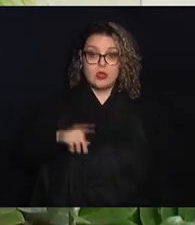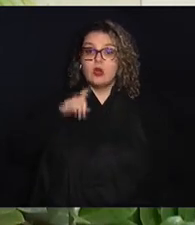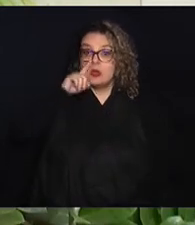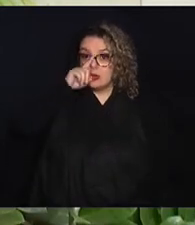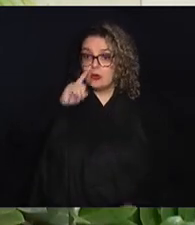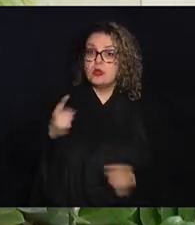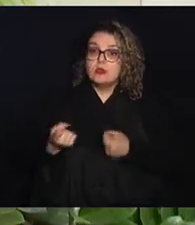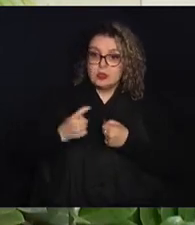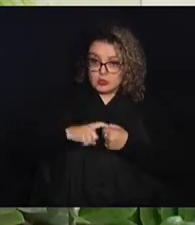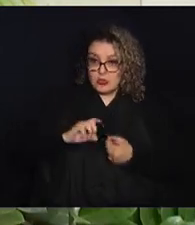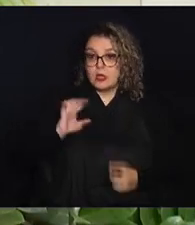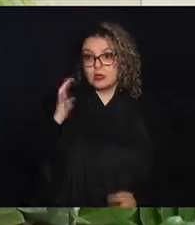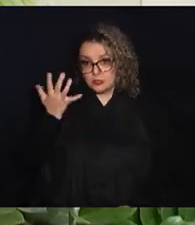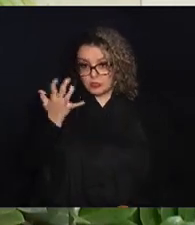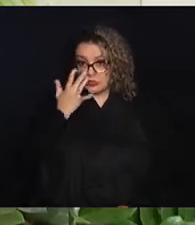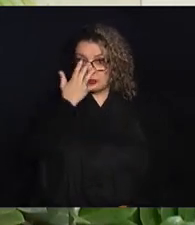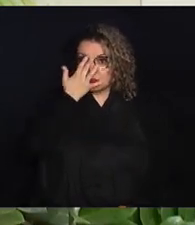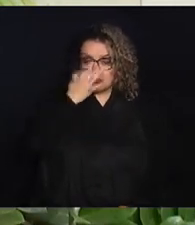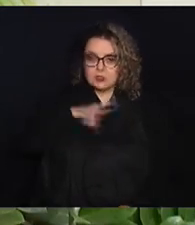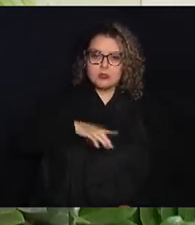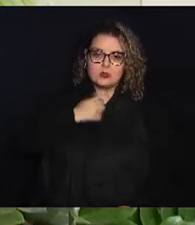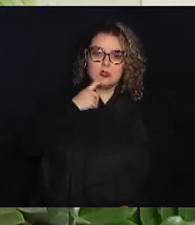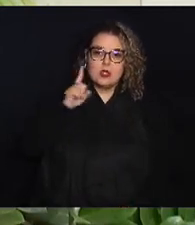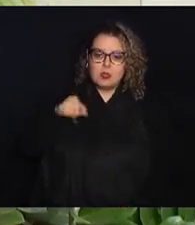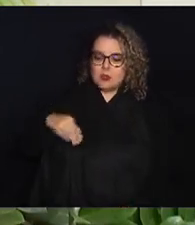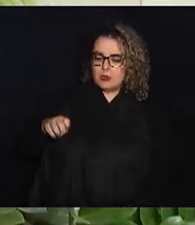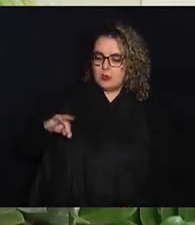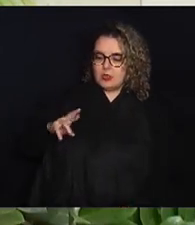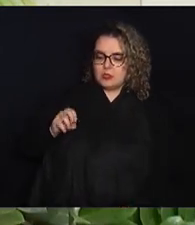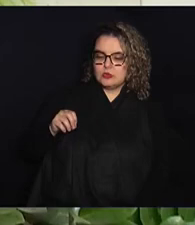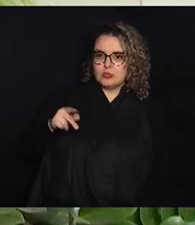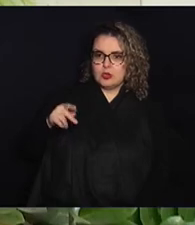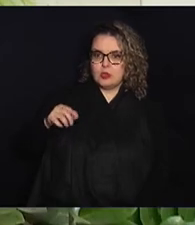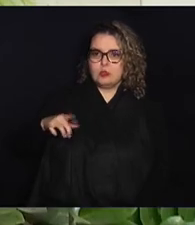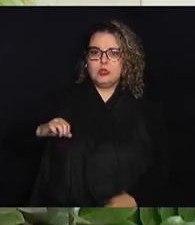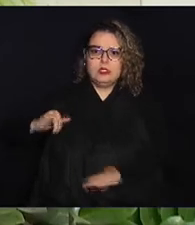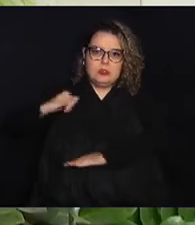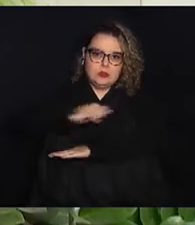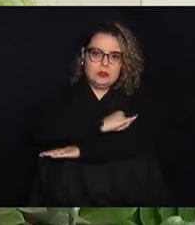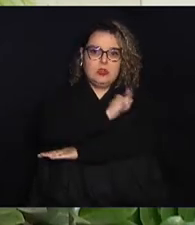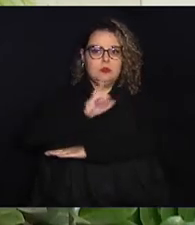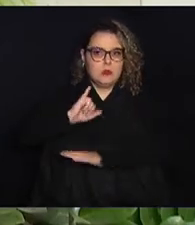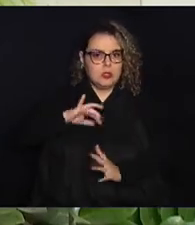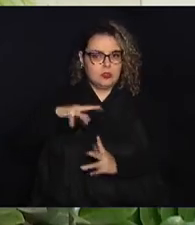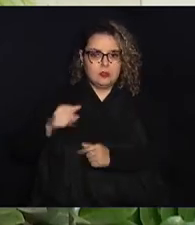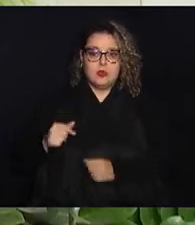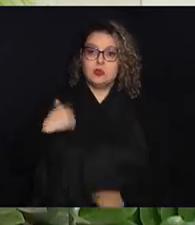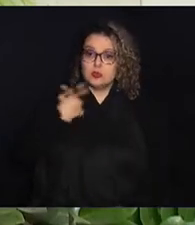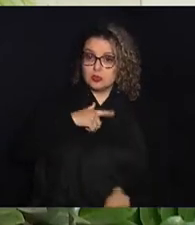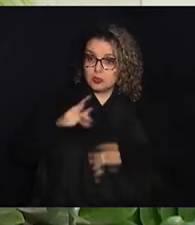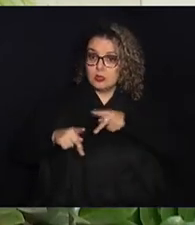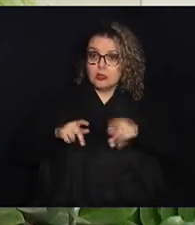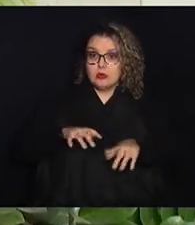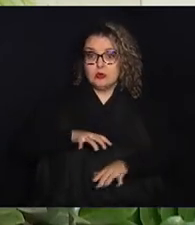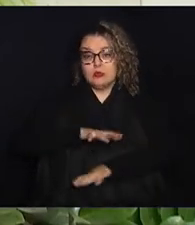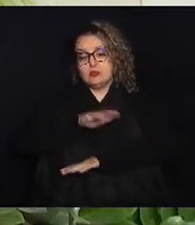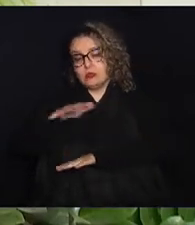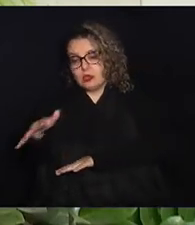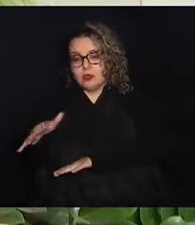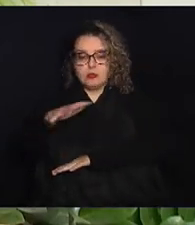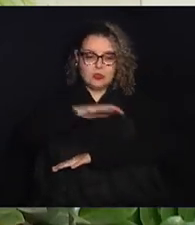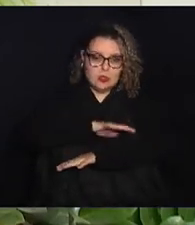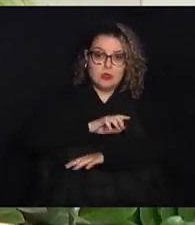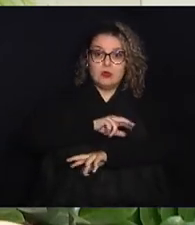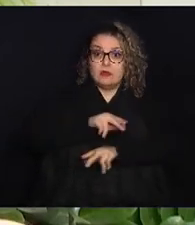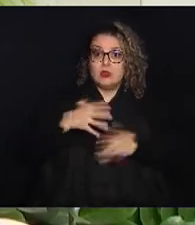reintrodução acontece. Campinas é uma metrópole, a gente tem um aeroporto internacional, então a nossa população se desloca, a gente recebe muitos